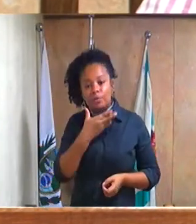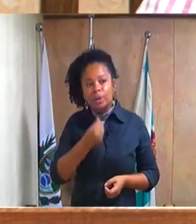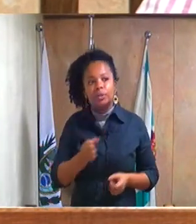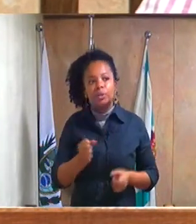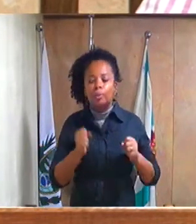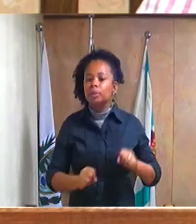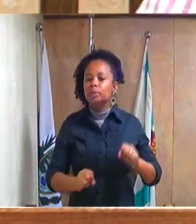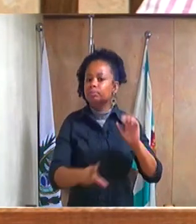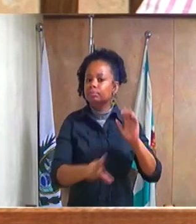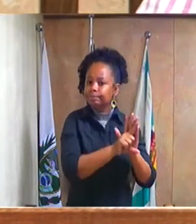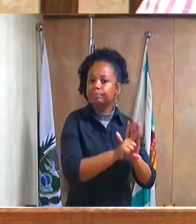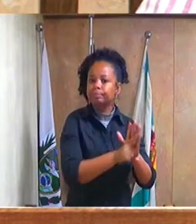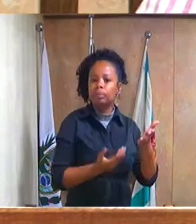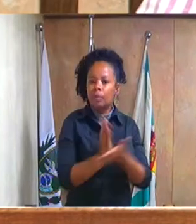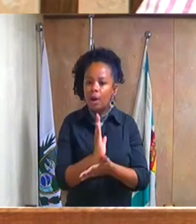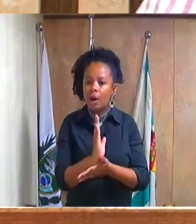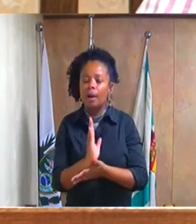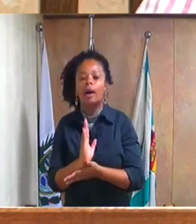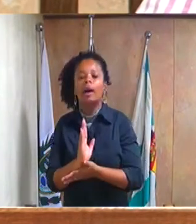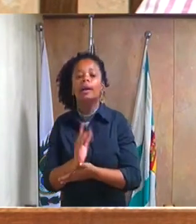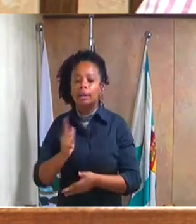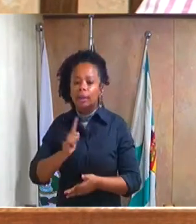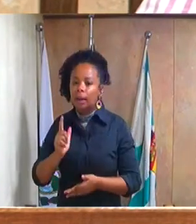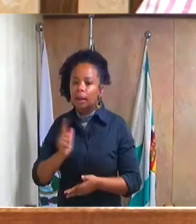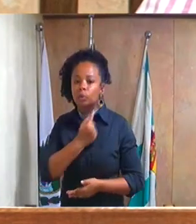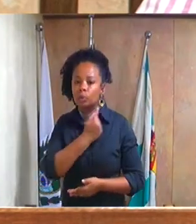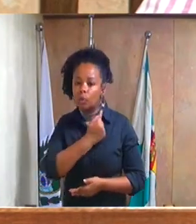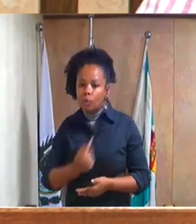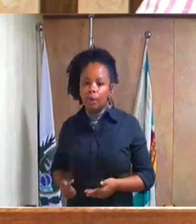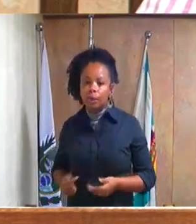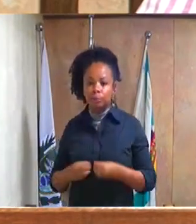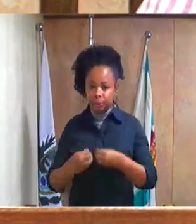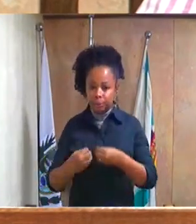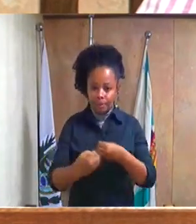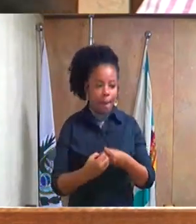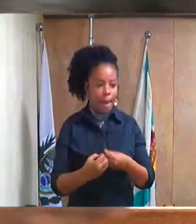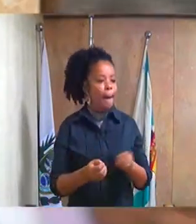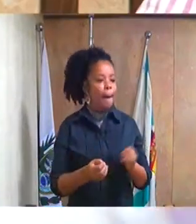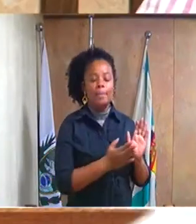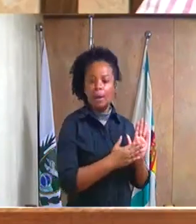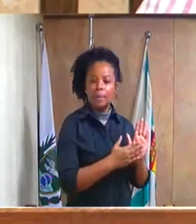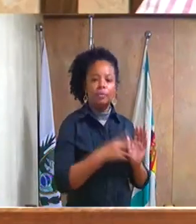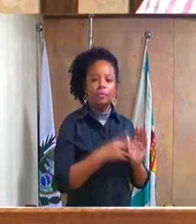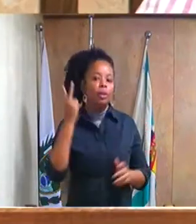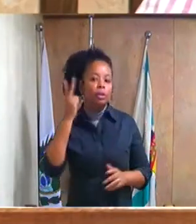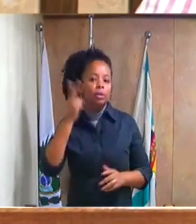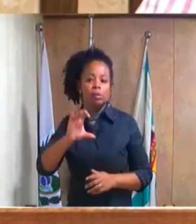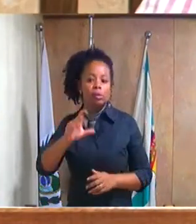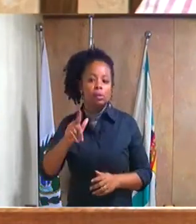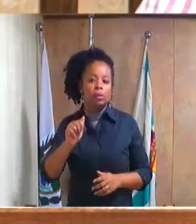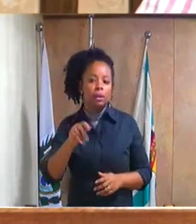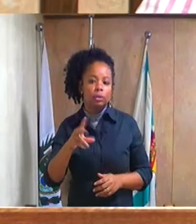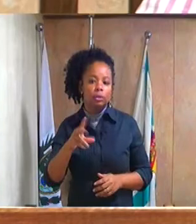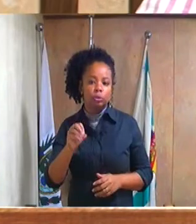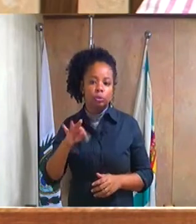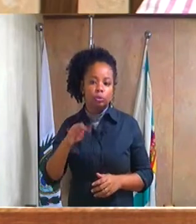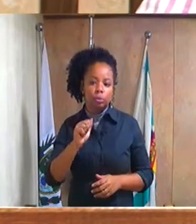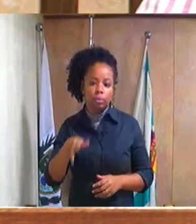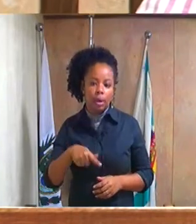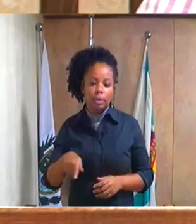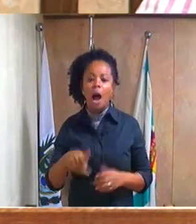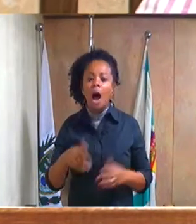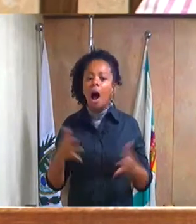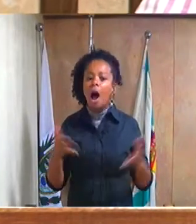decretar, e vai ter também no nosso governo, no governo municipal. Parabéns, vereador Cláudio Tomás. A mesa acatou dois